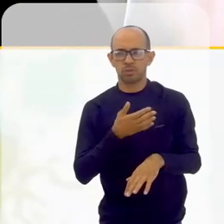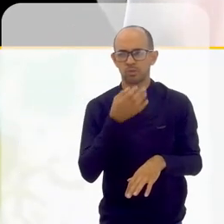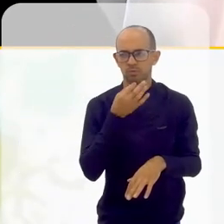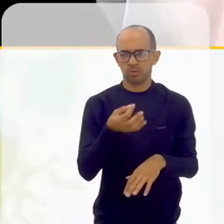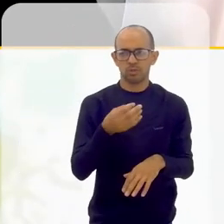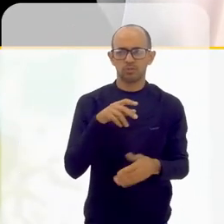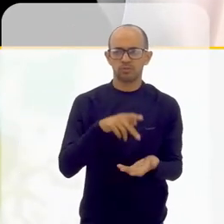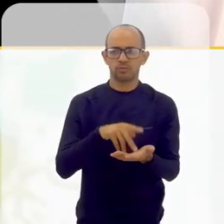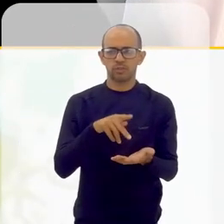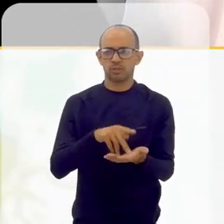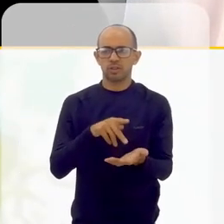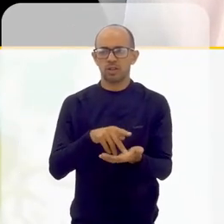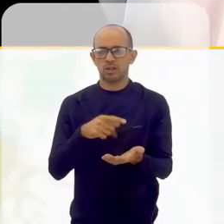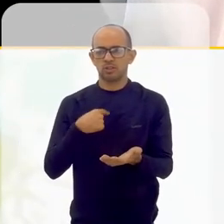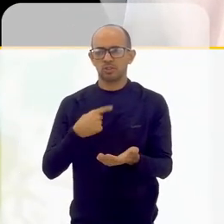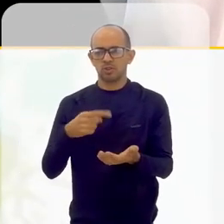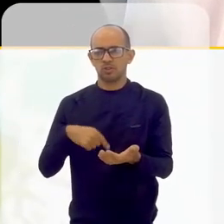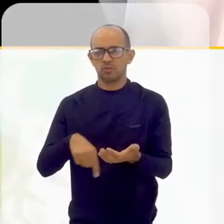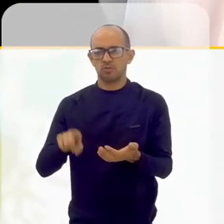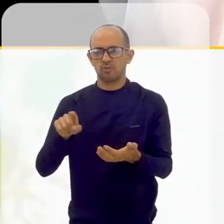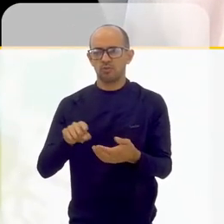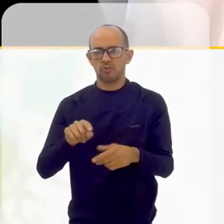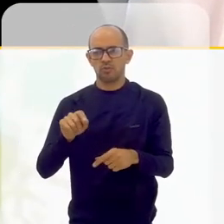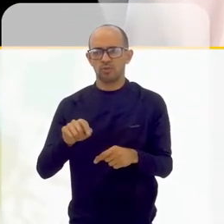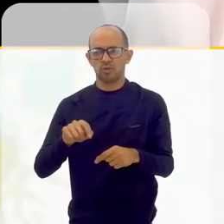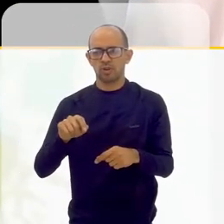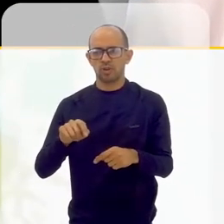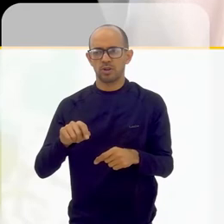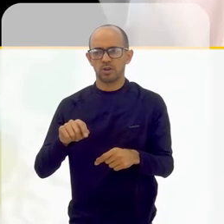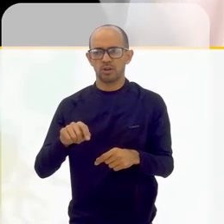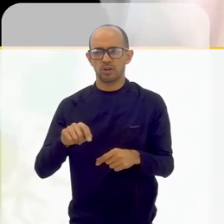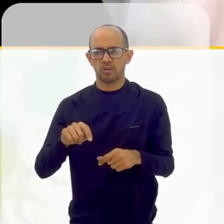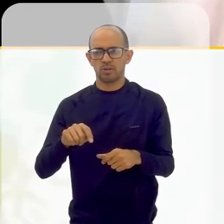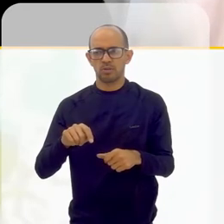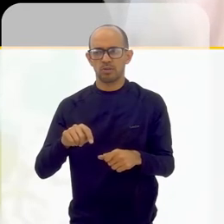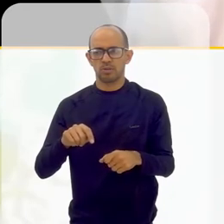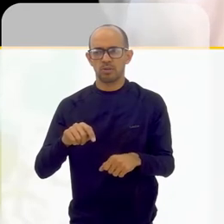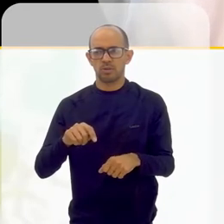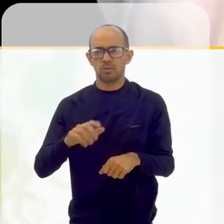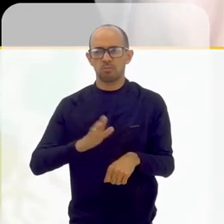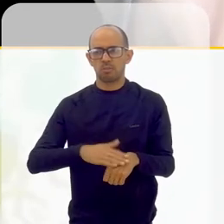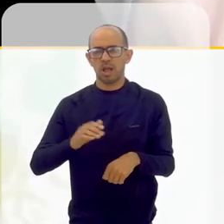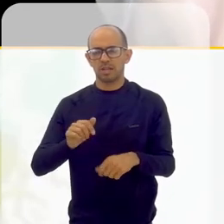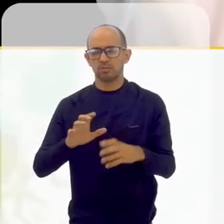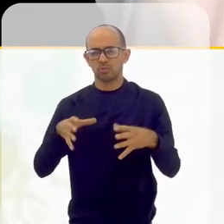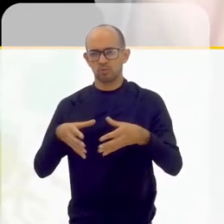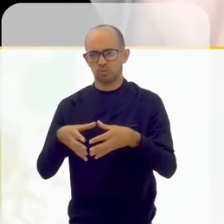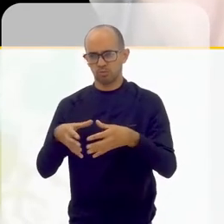os ensinamentos que eu tive de lá foram mais no âmbito geral do que no âmbito individual.